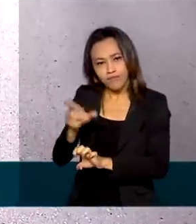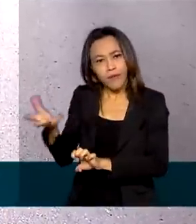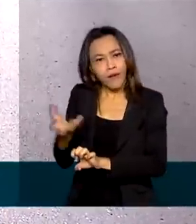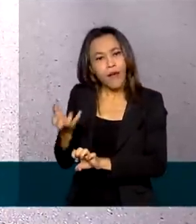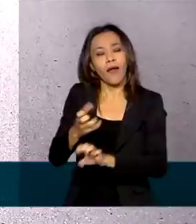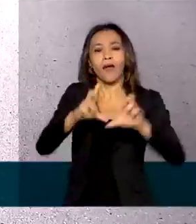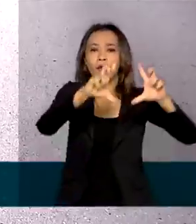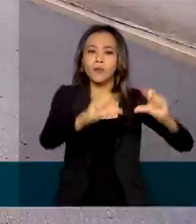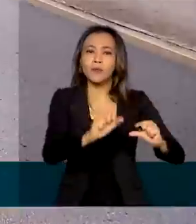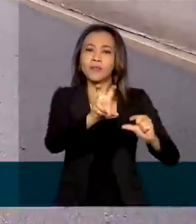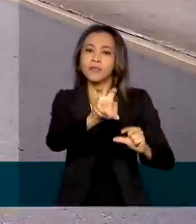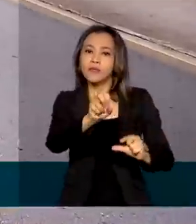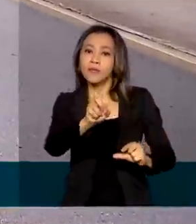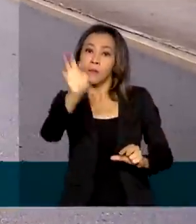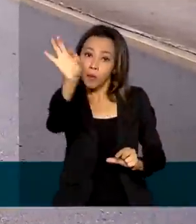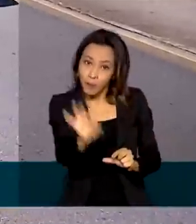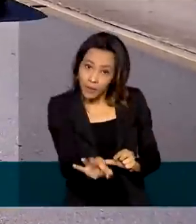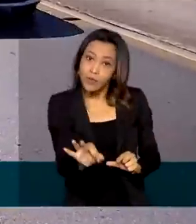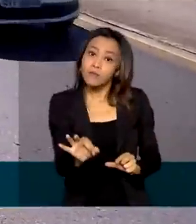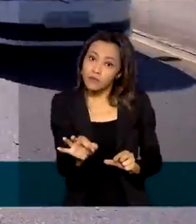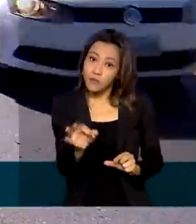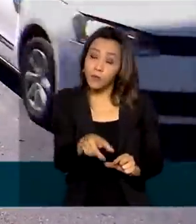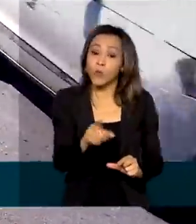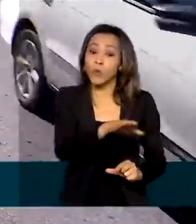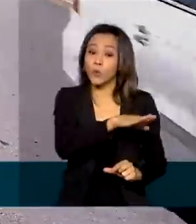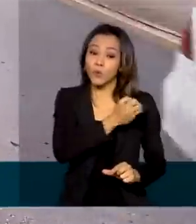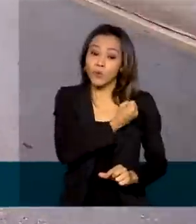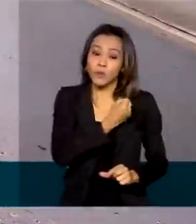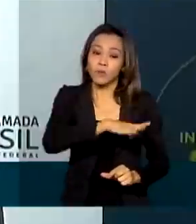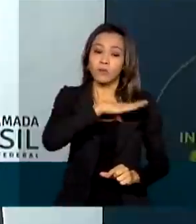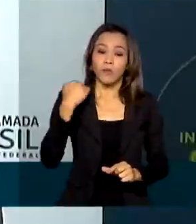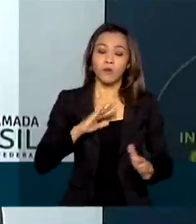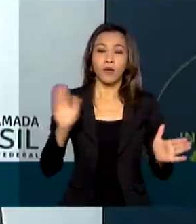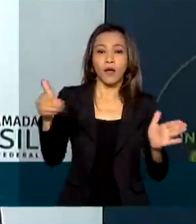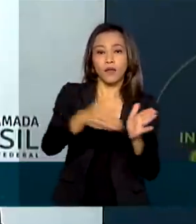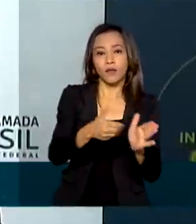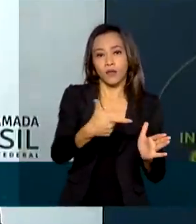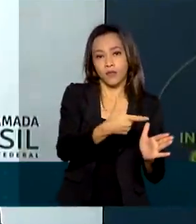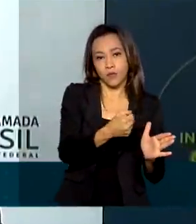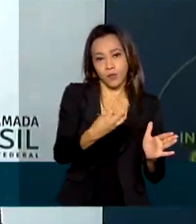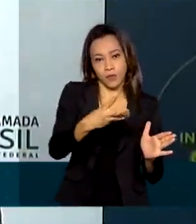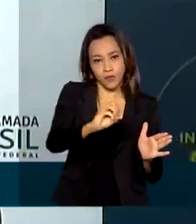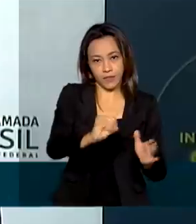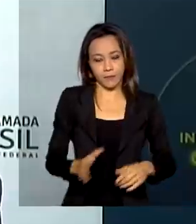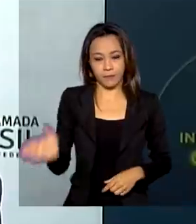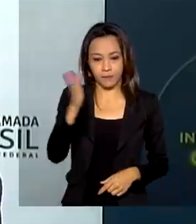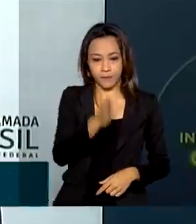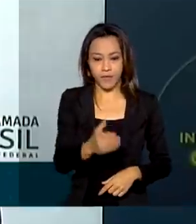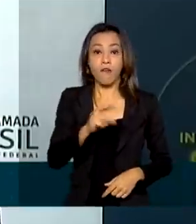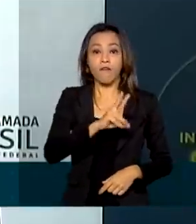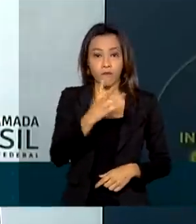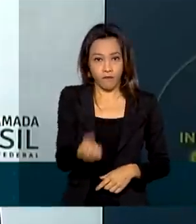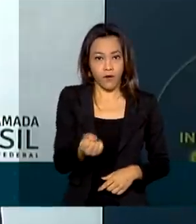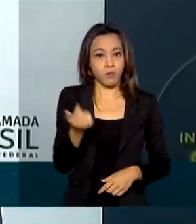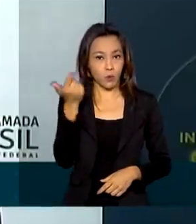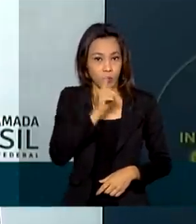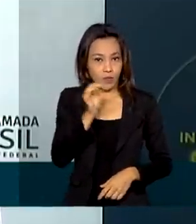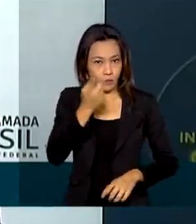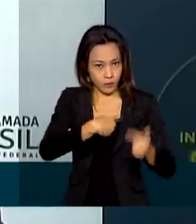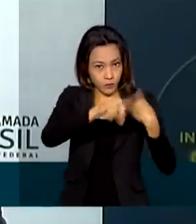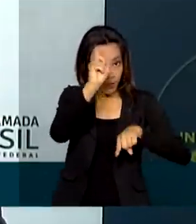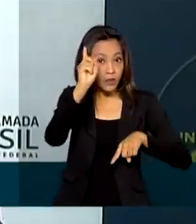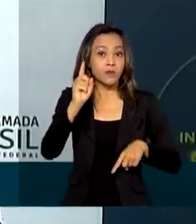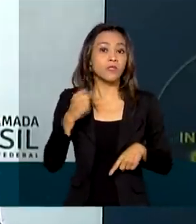50% o número de mortes no trânsito até 2030. Só conseguiremos ter o sucesso que desejamos e o